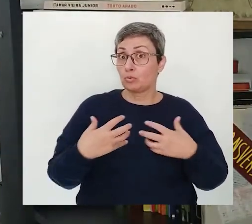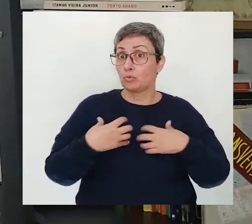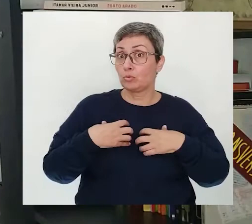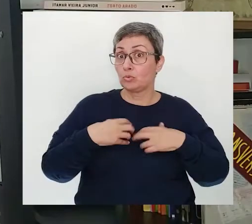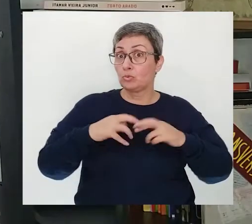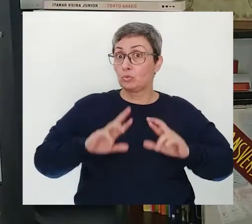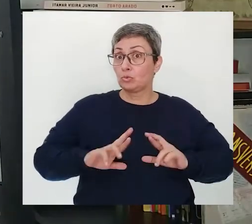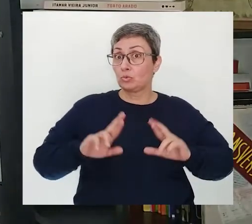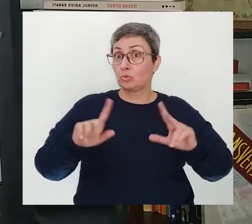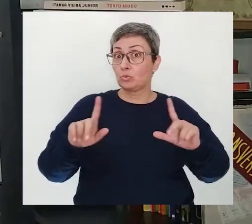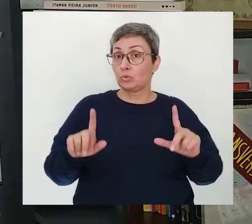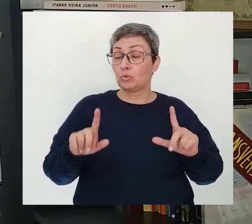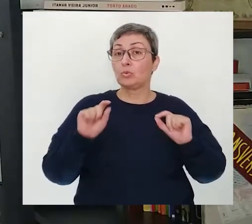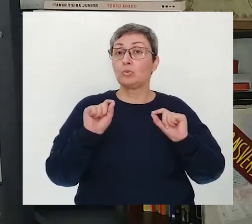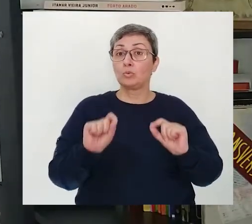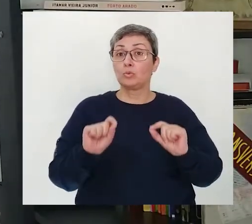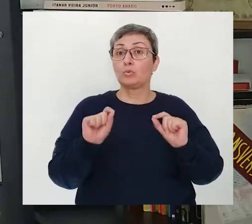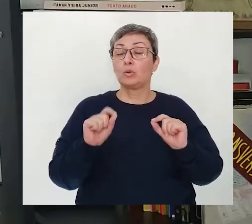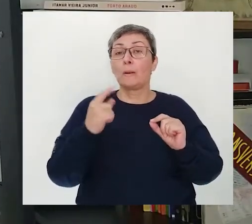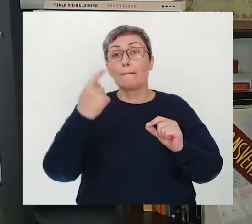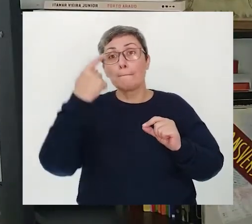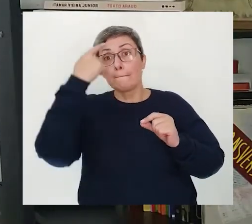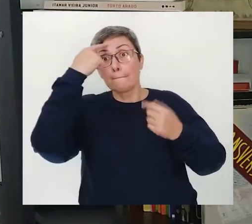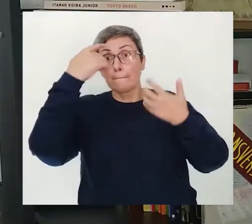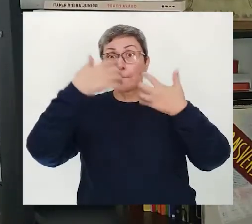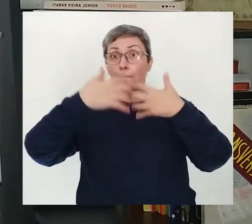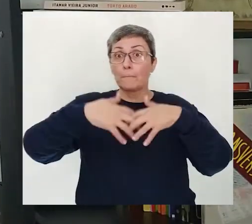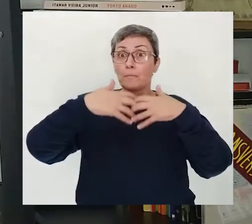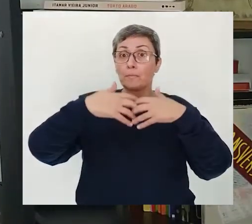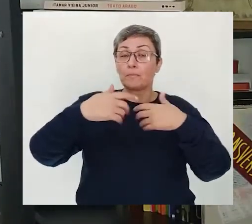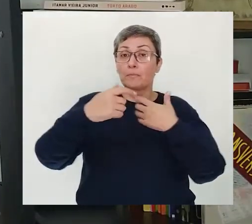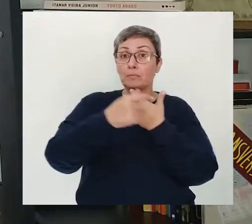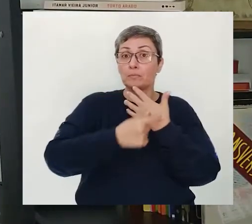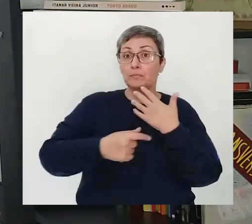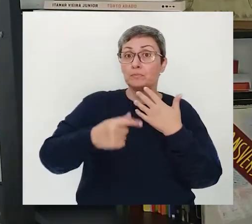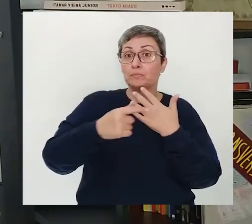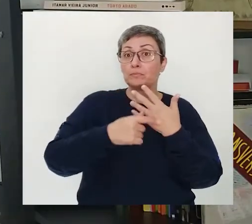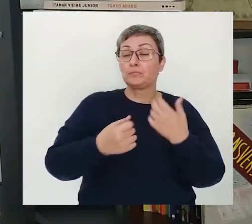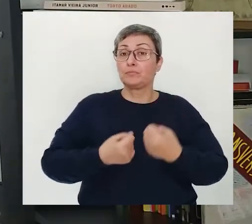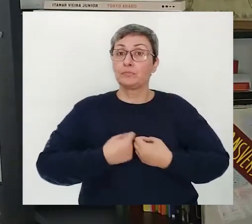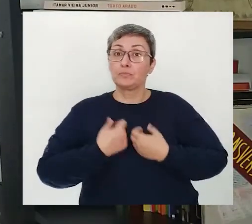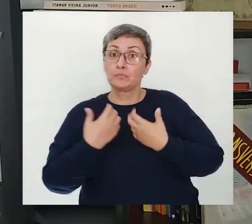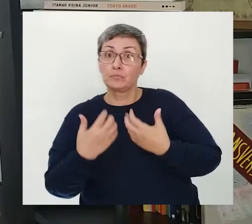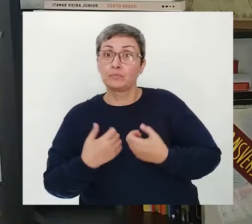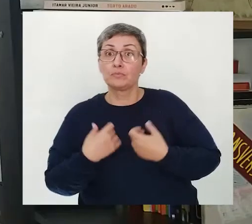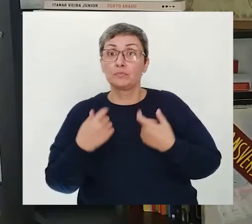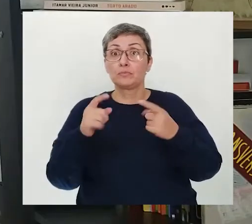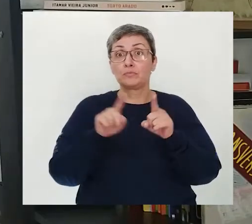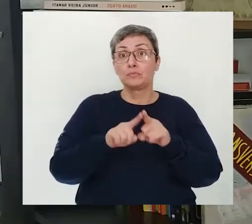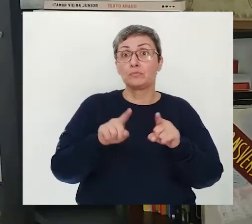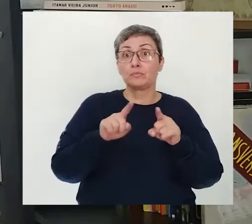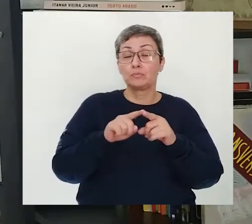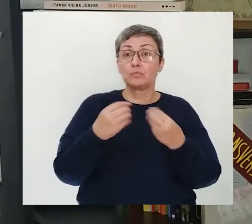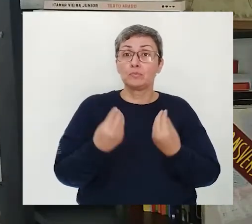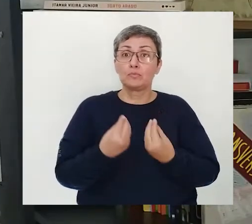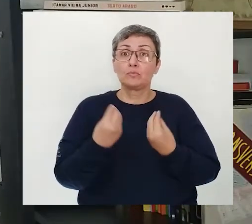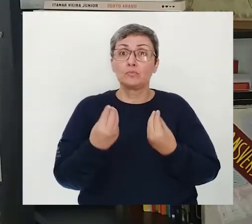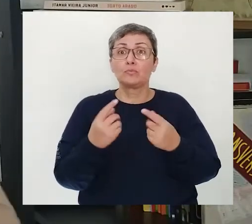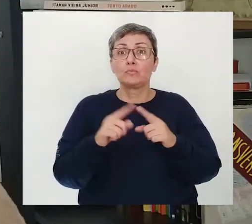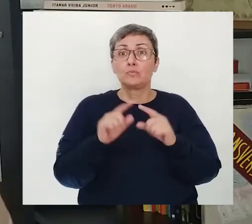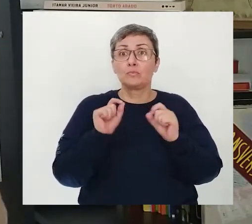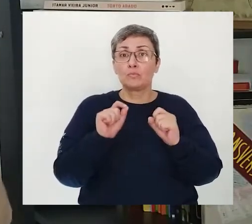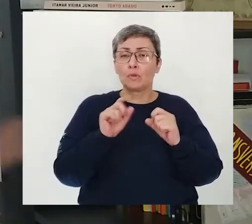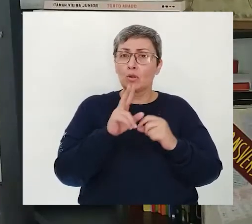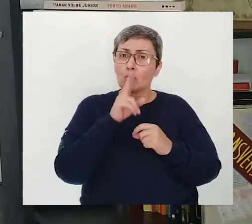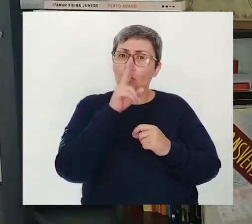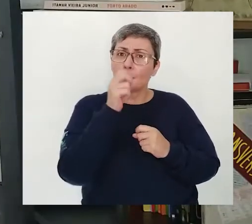formas diferentes Os pensamentos do escritor, do poeta Com o intuito de quê? De